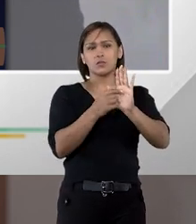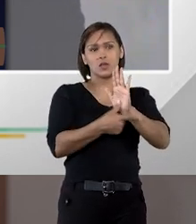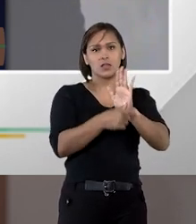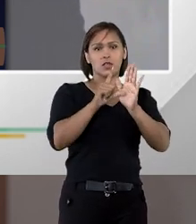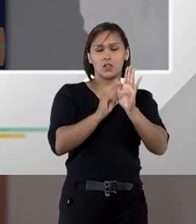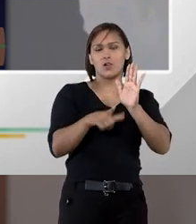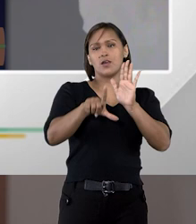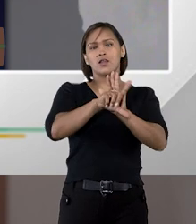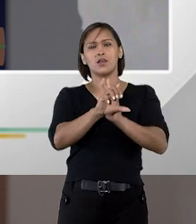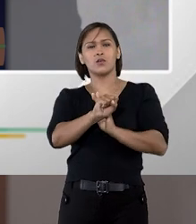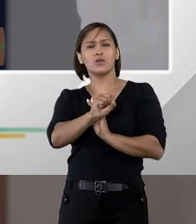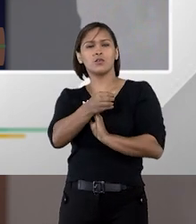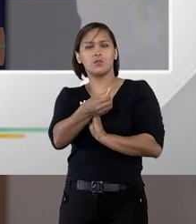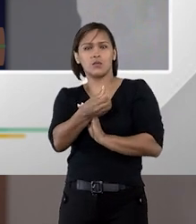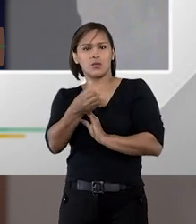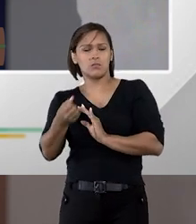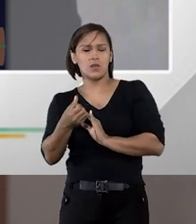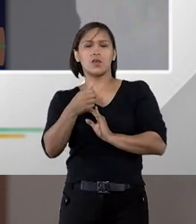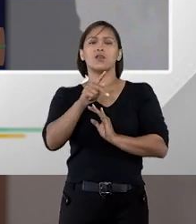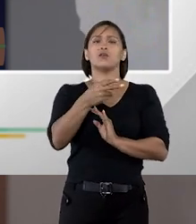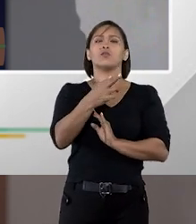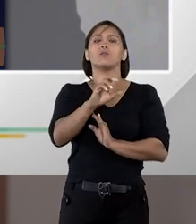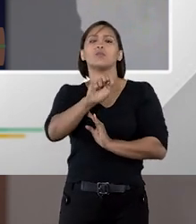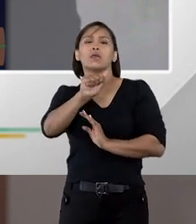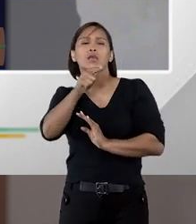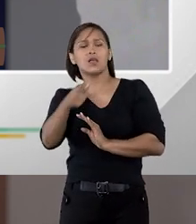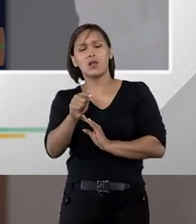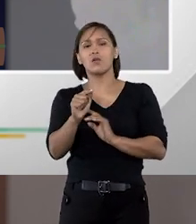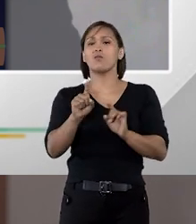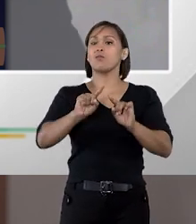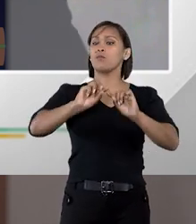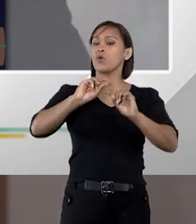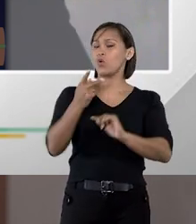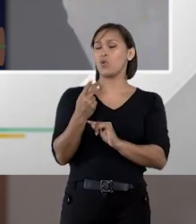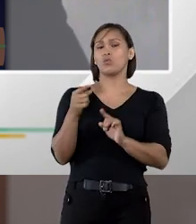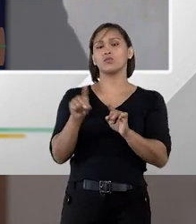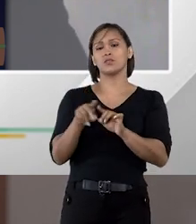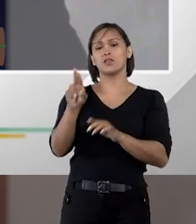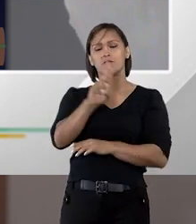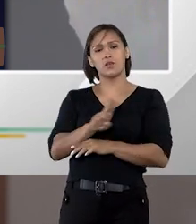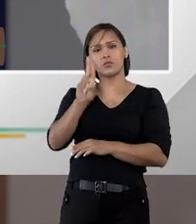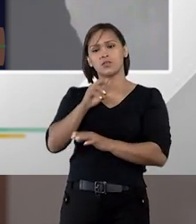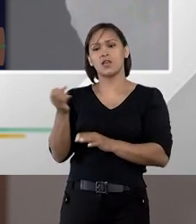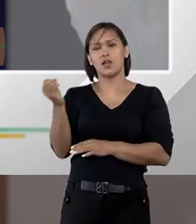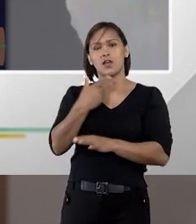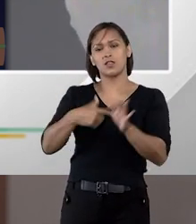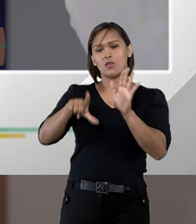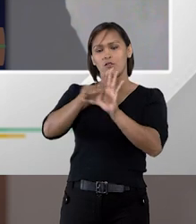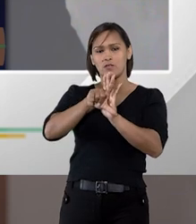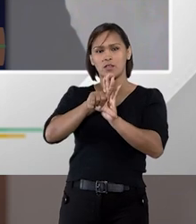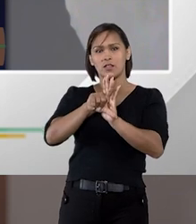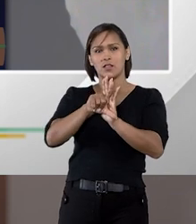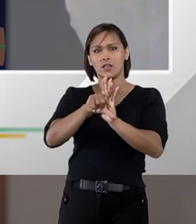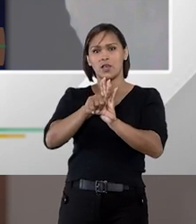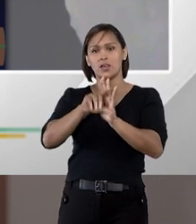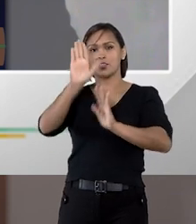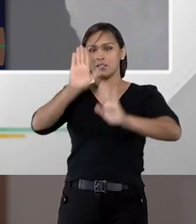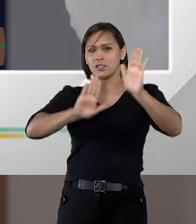anterior, a lei 8666, a lei do pregão, a lei do RDC, ou se vai utilizar a nova lei, a 14